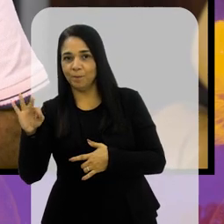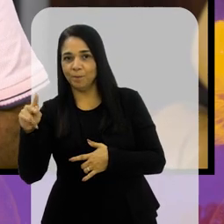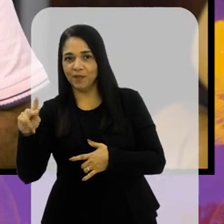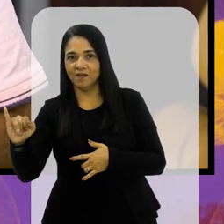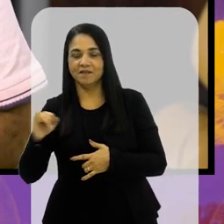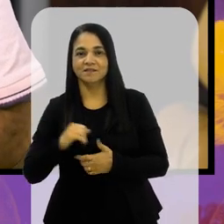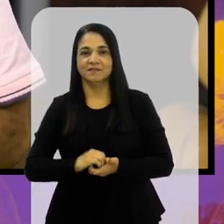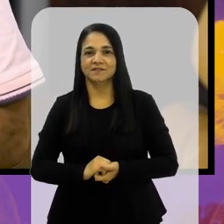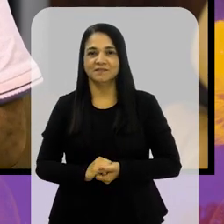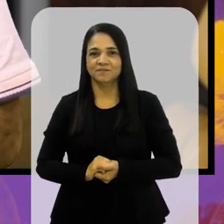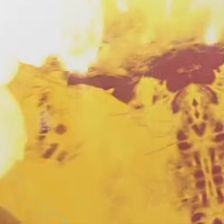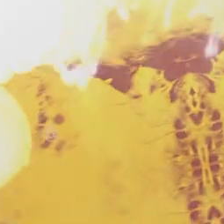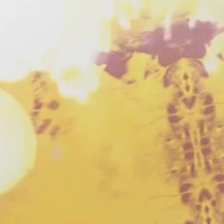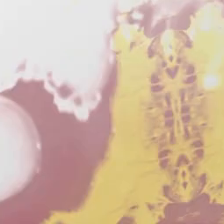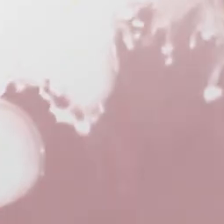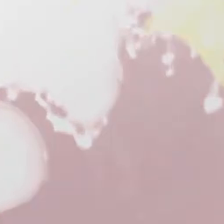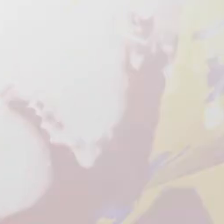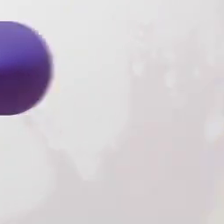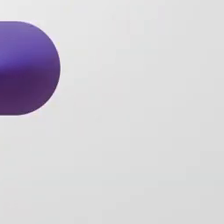Já, já a gente volta.